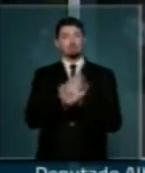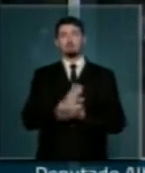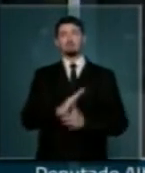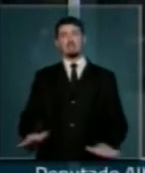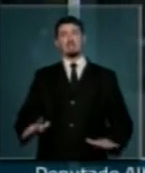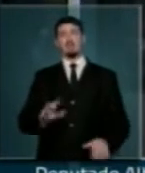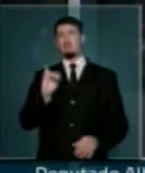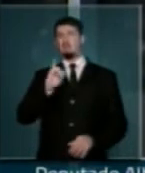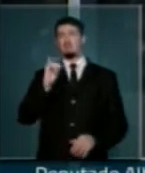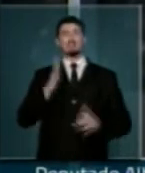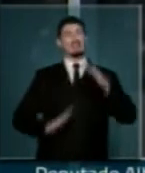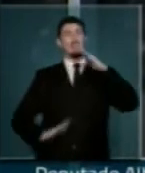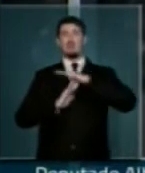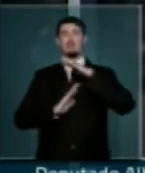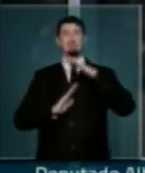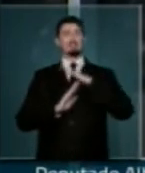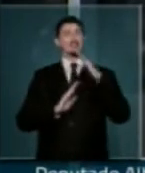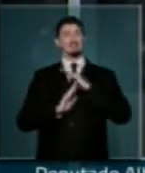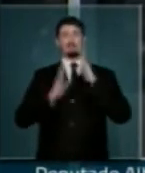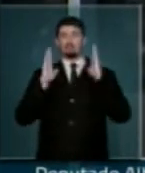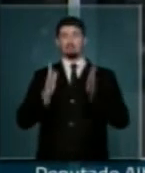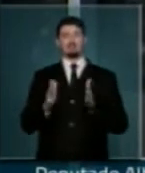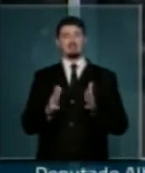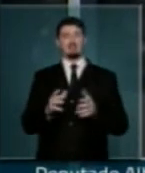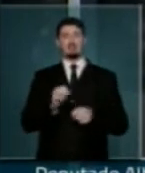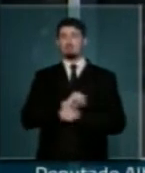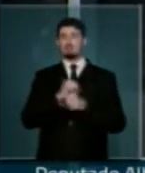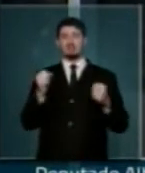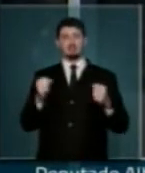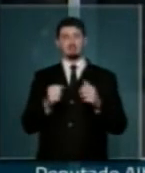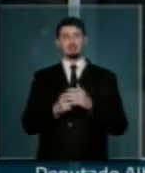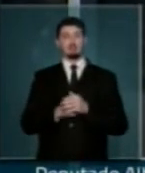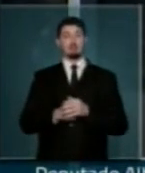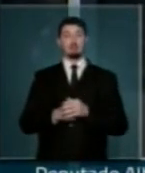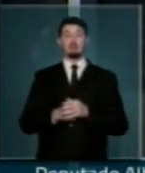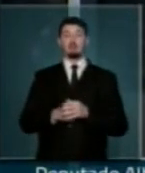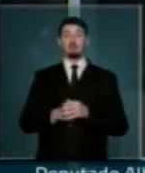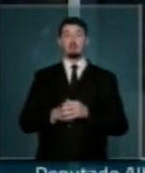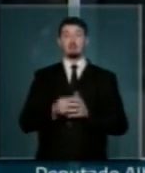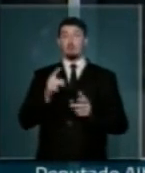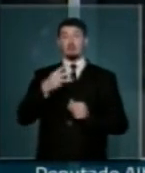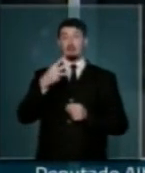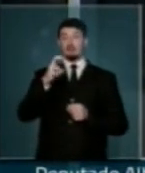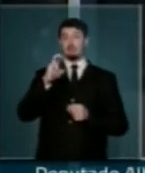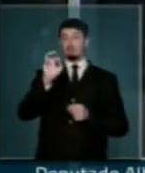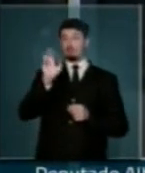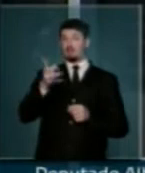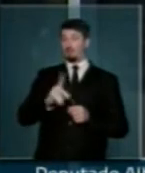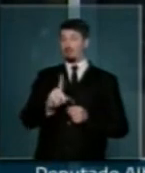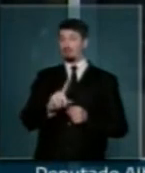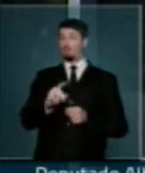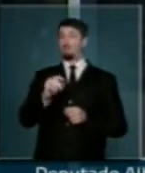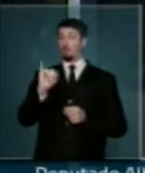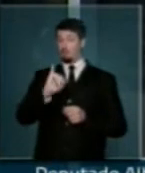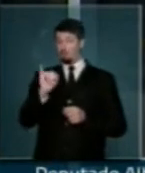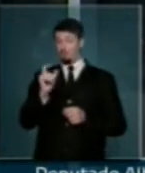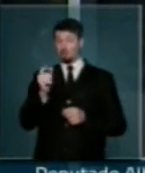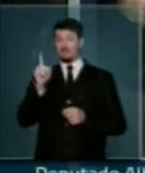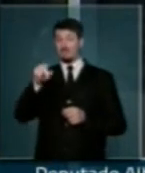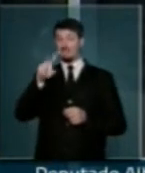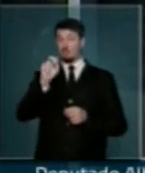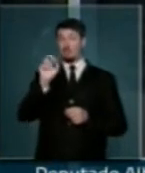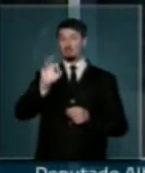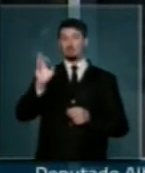carga tributária chegou no tamanho intolerável. Aliás, ela não é de 35%. A carga tributária é de